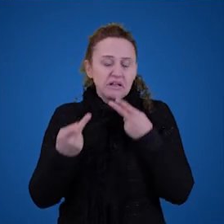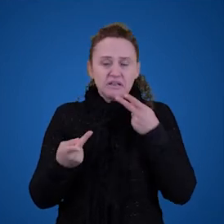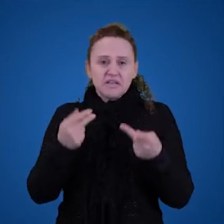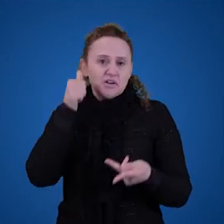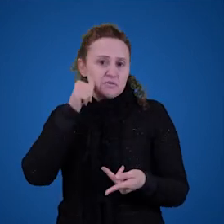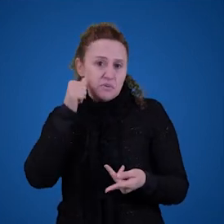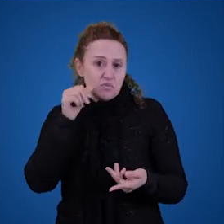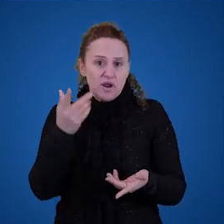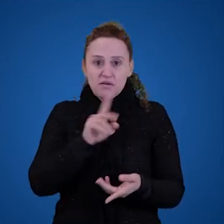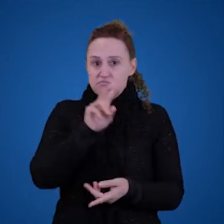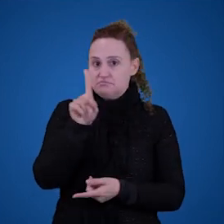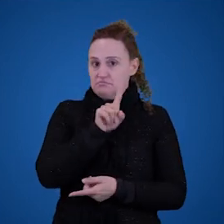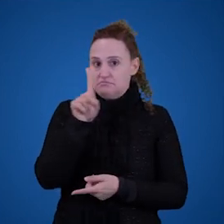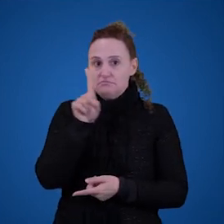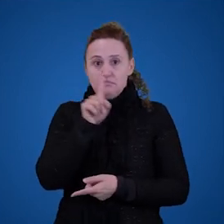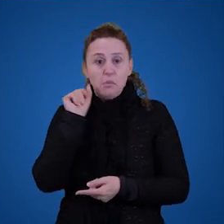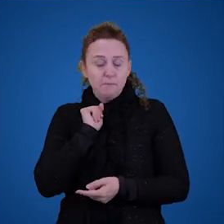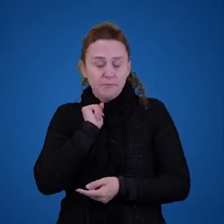de fato, ele não era.